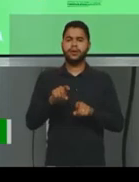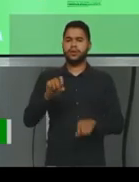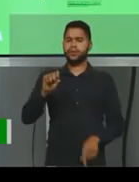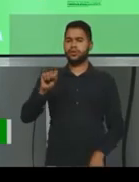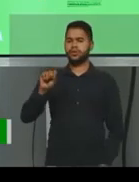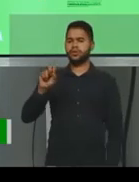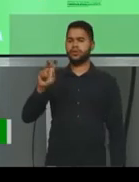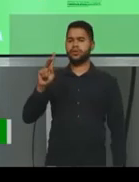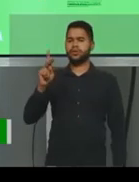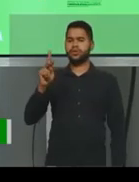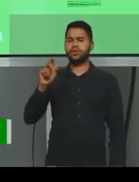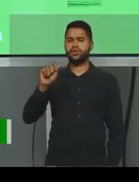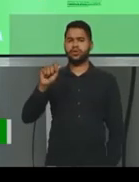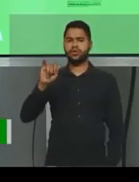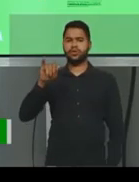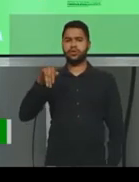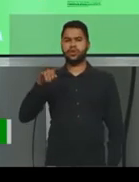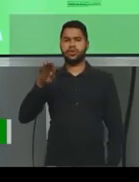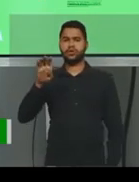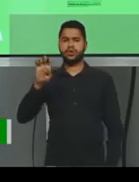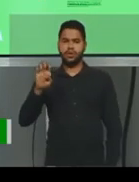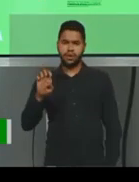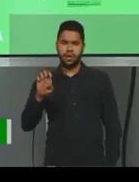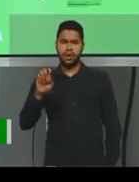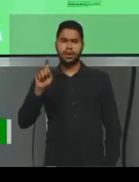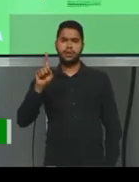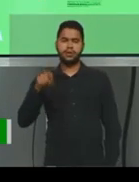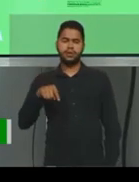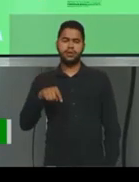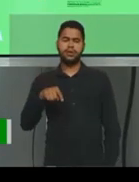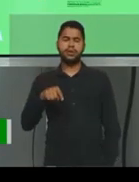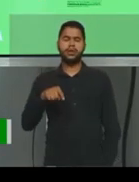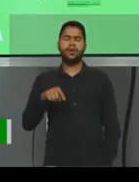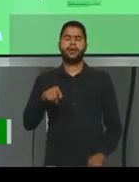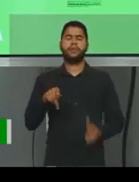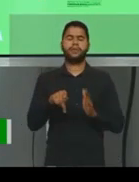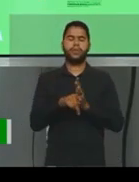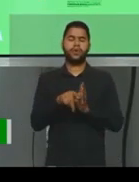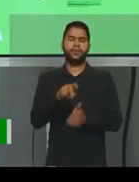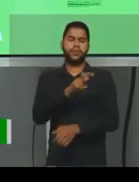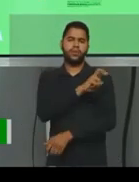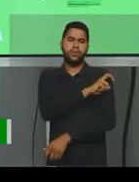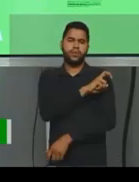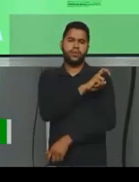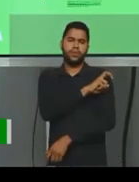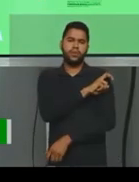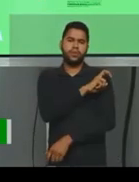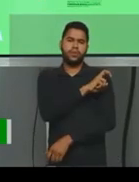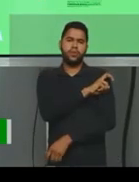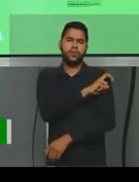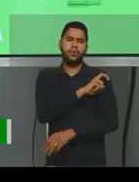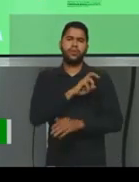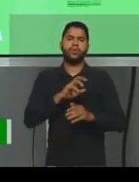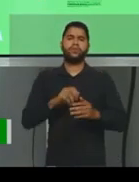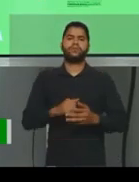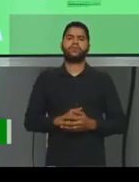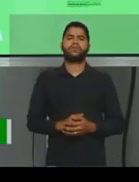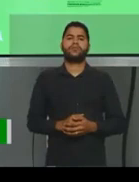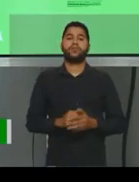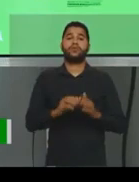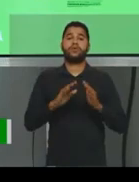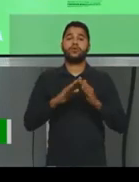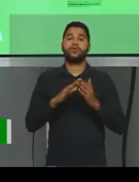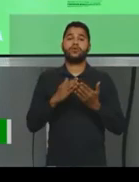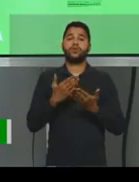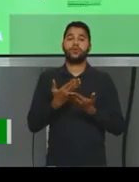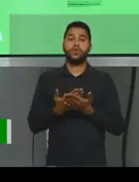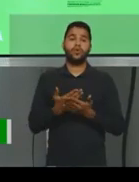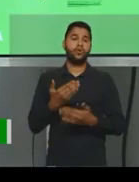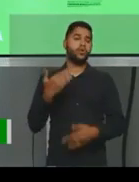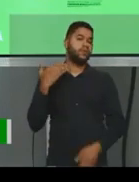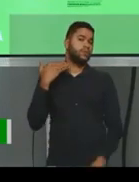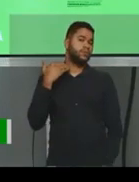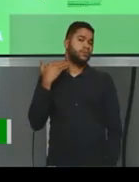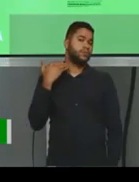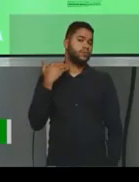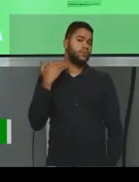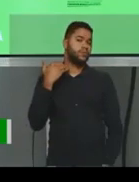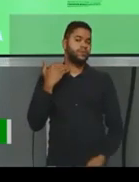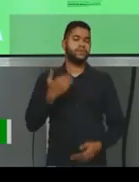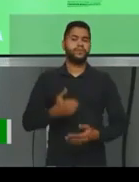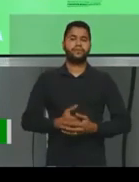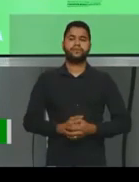Emanuele. Ela é estudante do quinto ano da Escola Estadual São Vicente de Paulo, no município de Juiz de Fora.